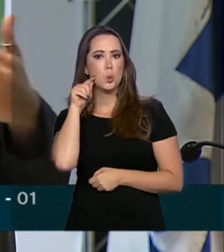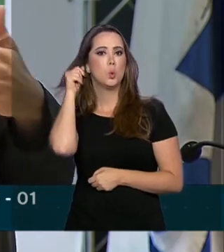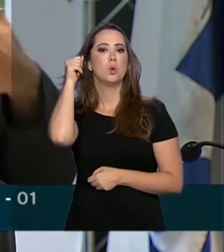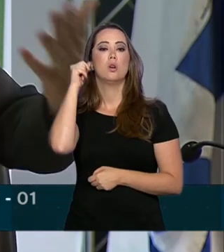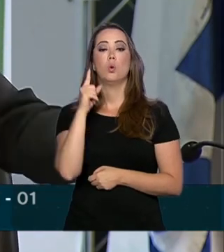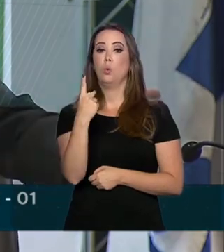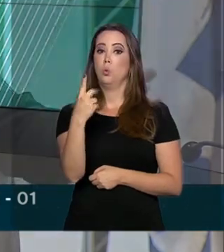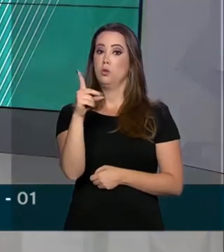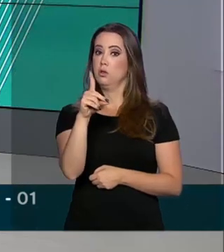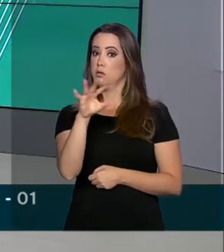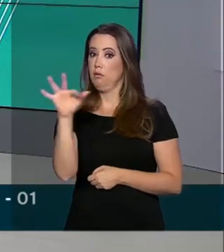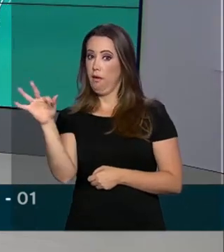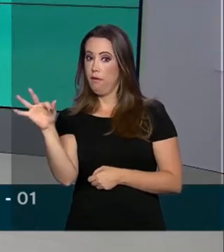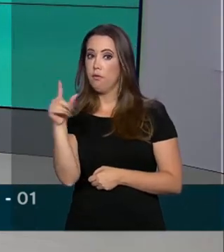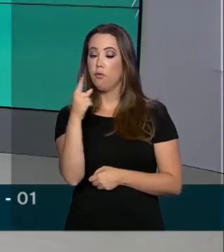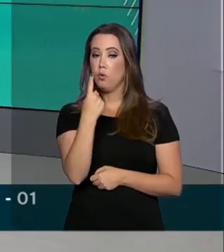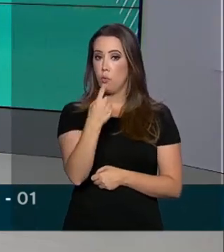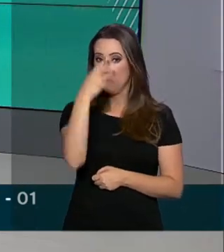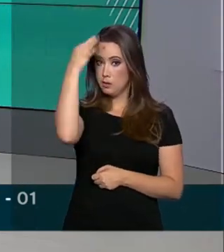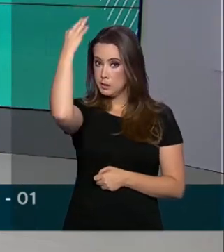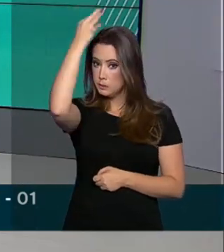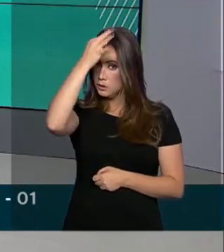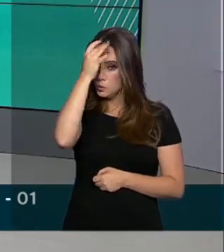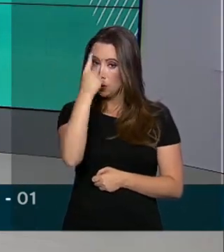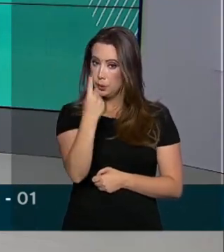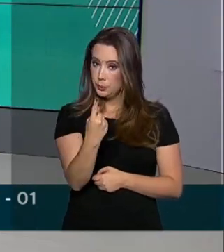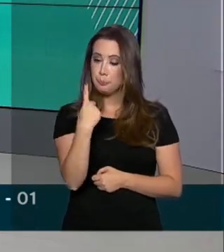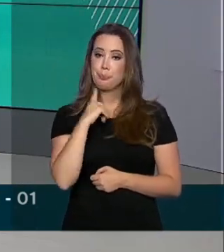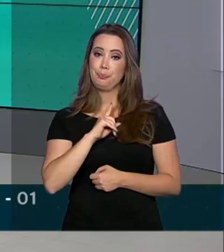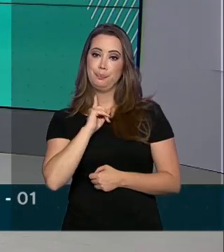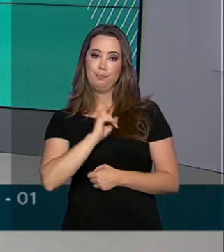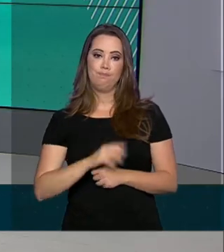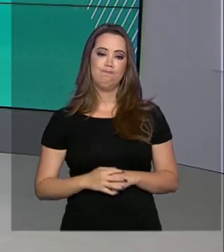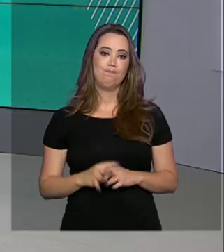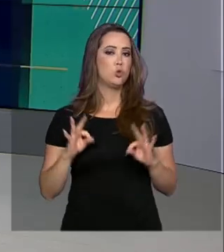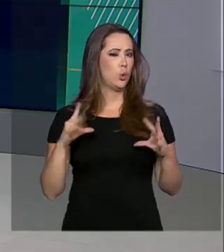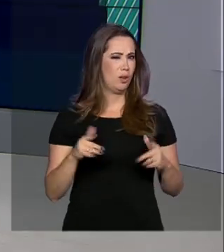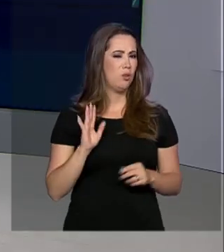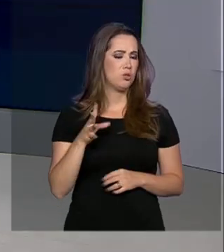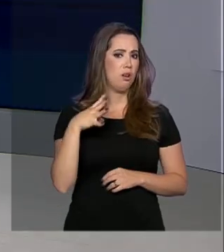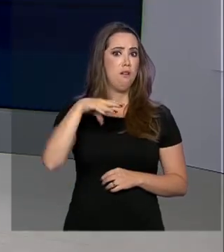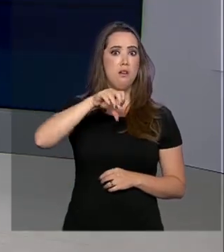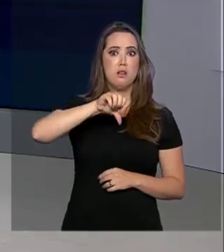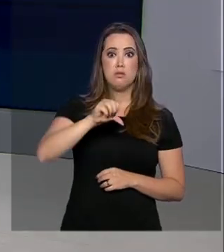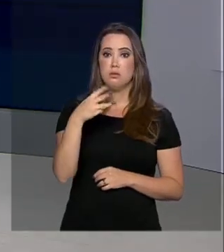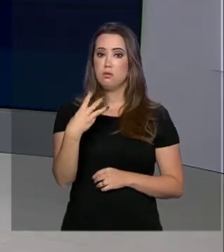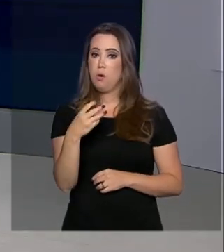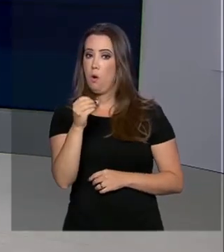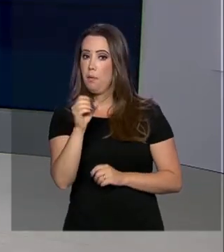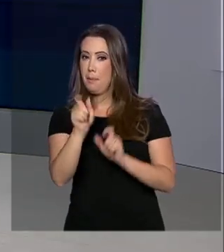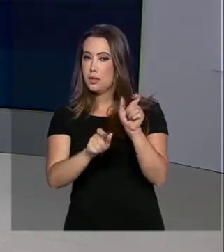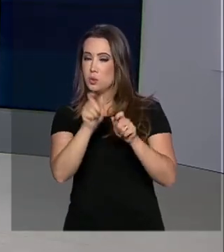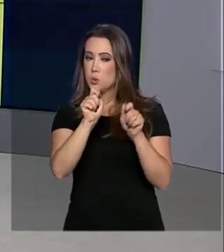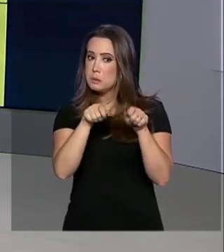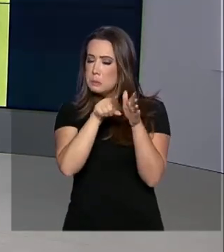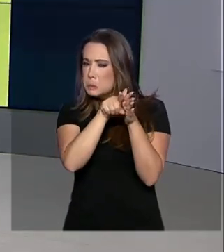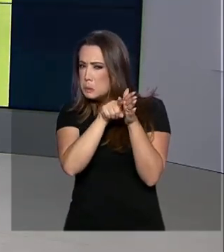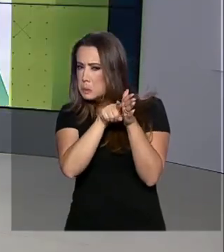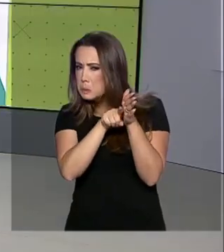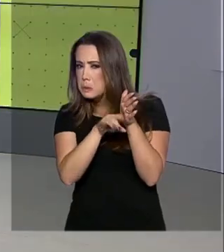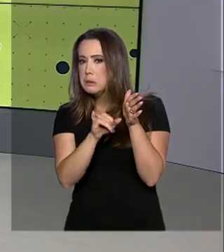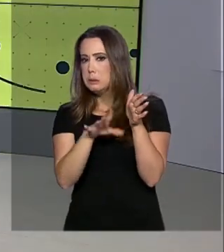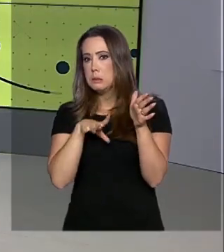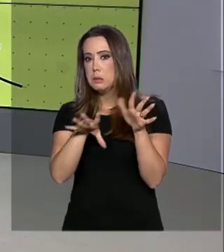no Distrito Federal, 1 no Espírito Santo e 1 em Minas Gerais. No total, são 930 casos suspeitos da